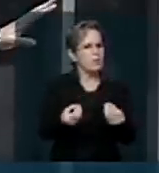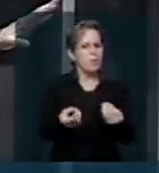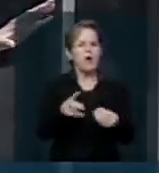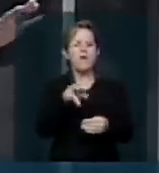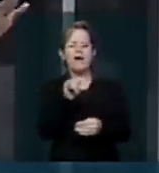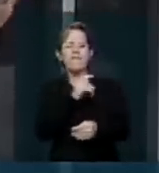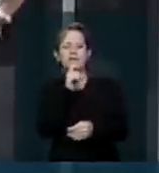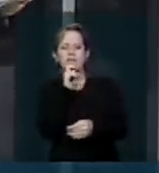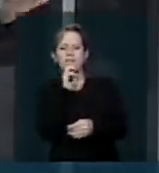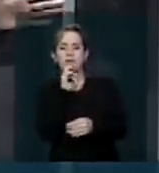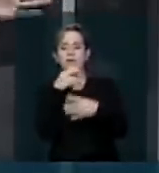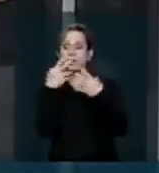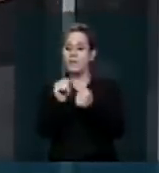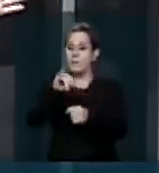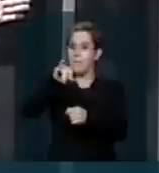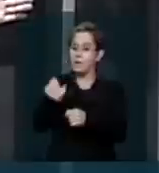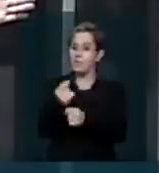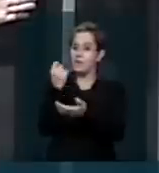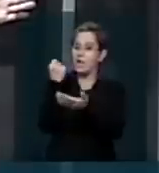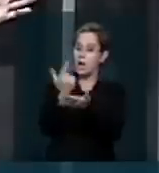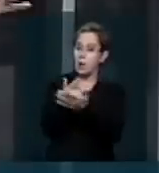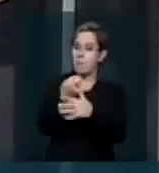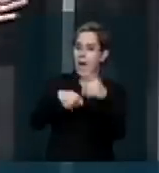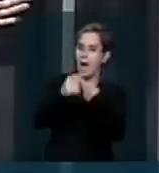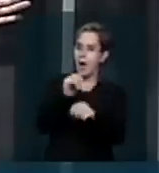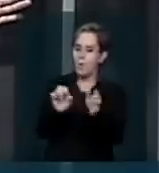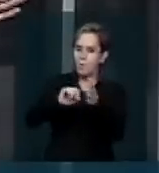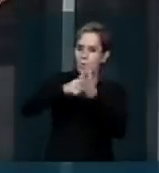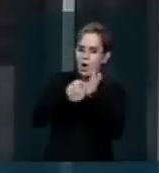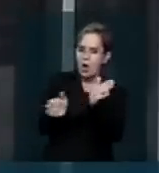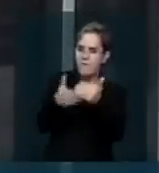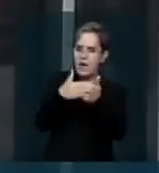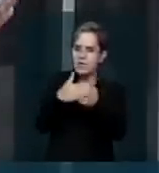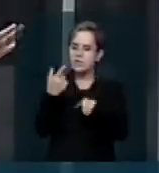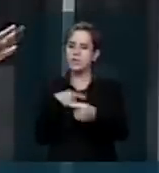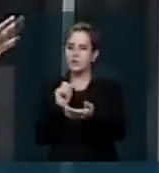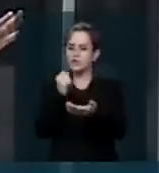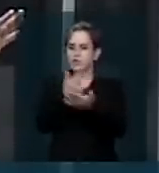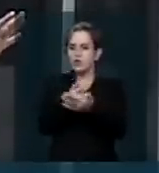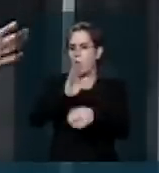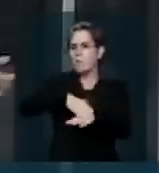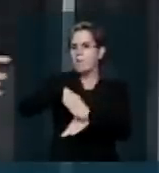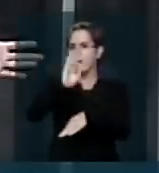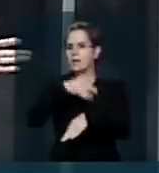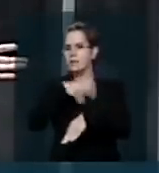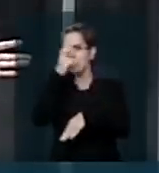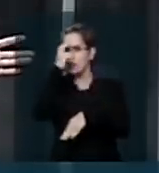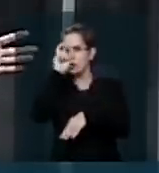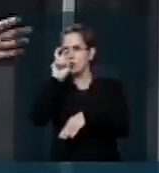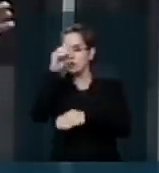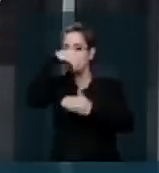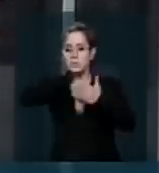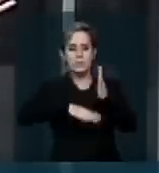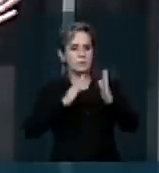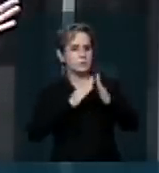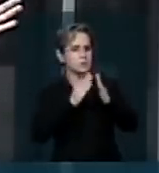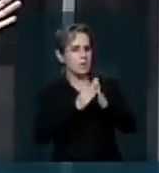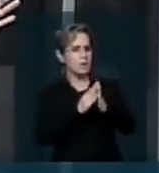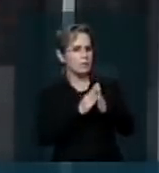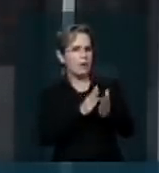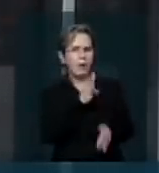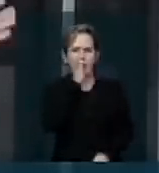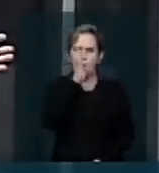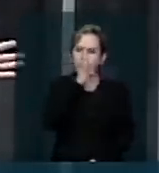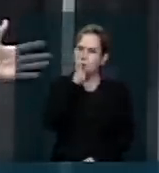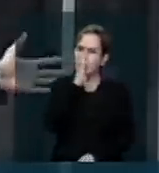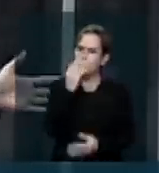frio, então vamos ficar. Às vezes o comércio vai fechar, o comércio de drogas, então a gente pode ficar com cinco dias com a droga em casa. É um absurdo isso.